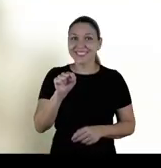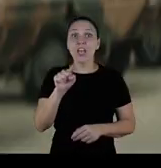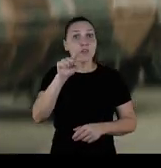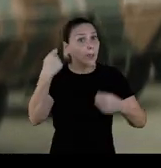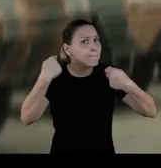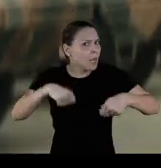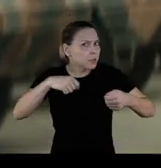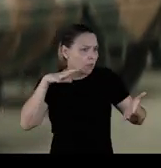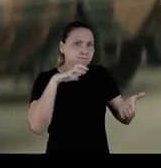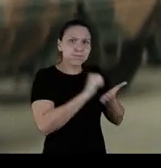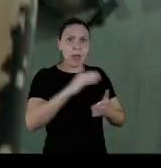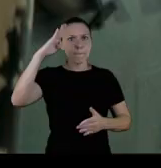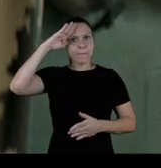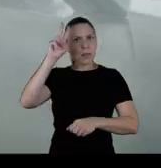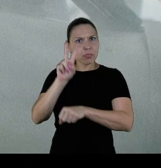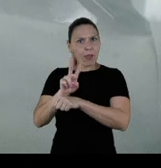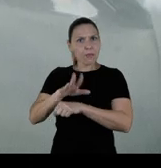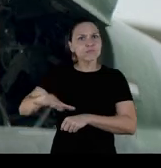Você tem que fazer o seu alistamento militar.